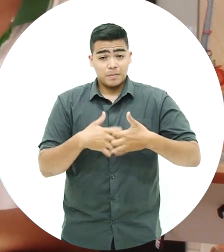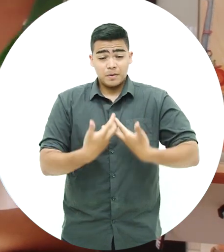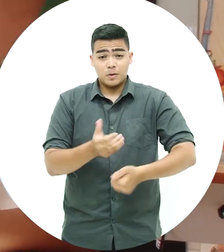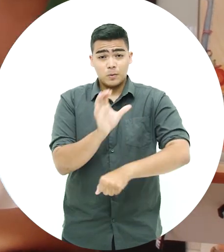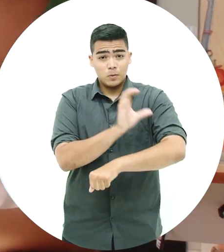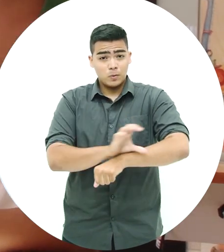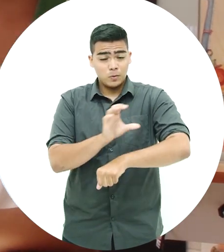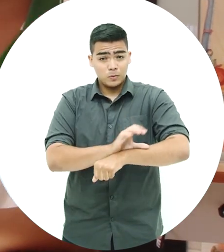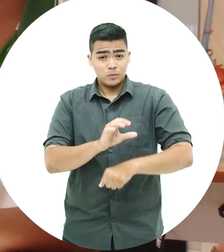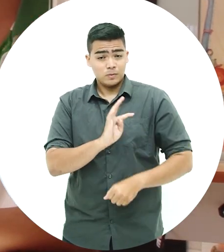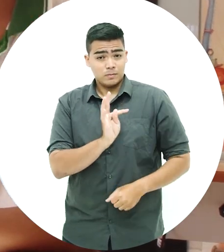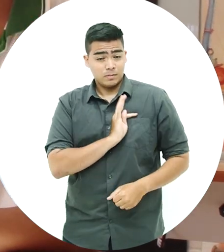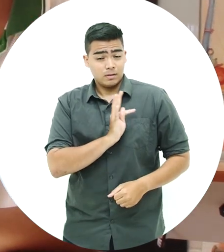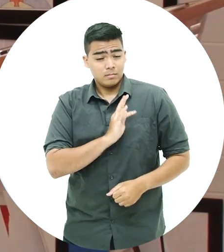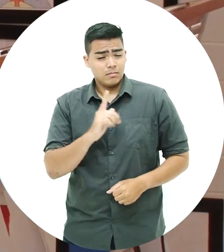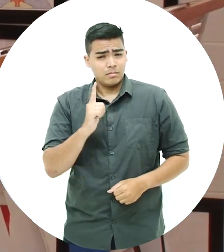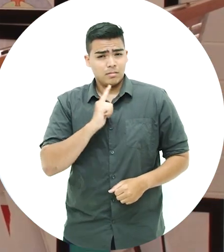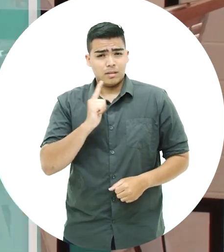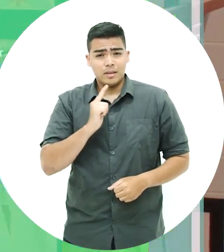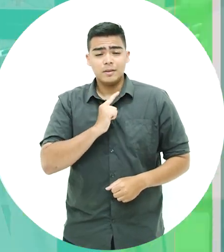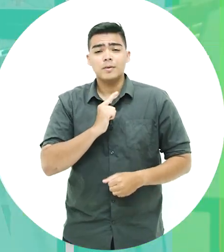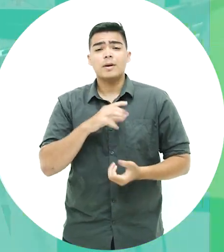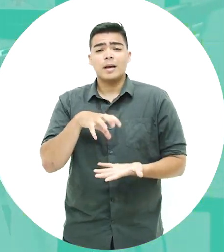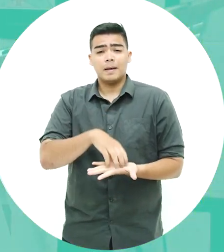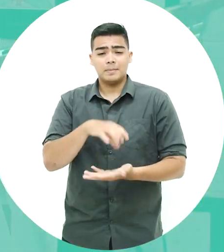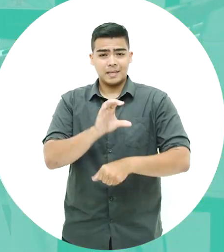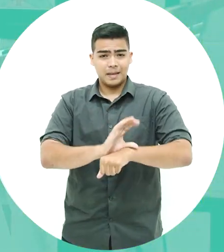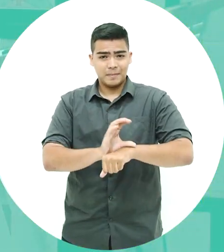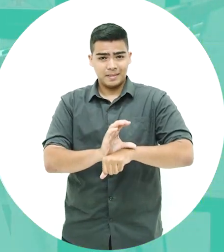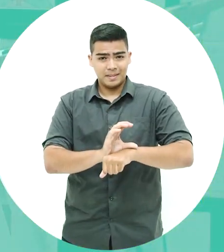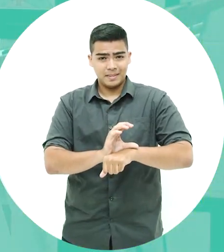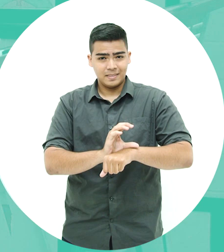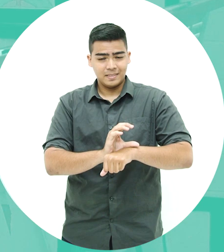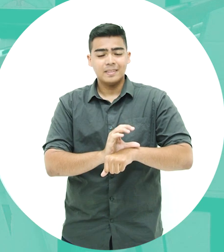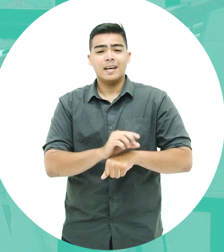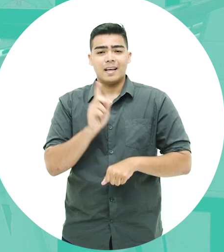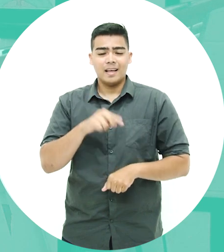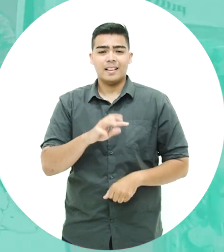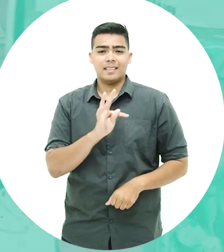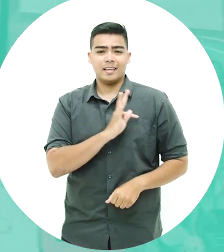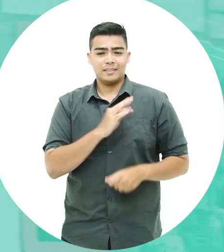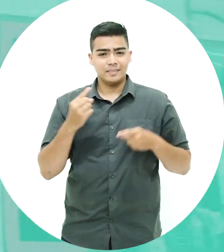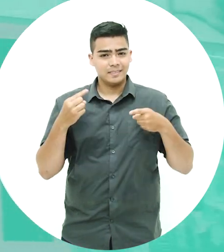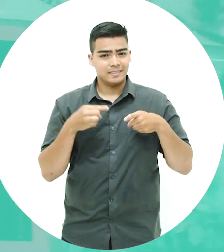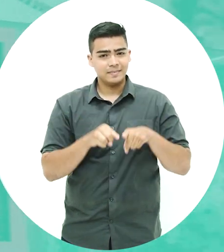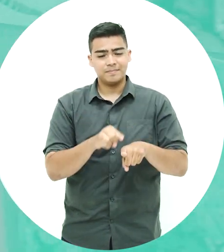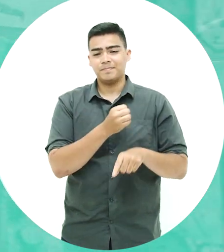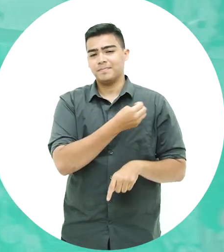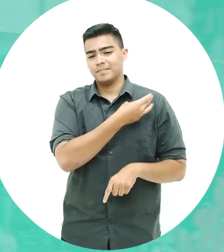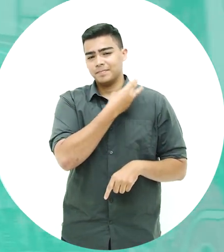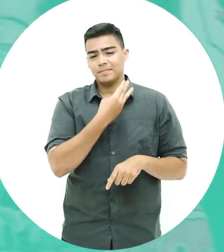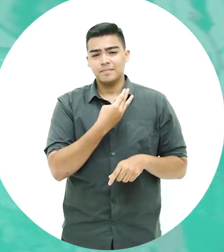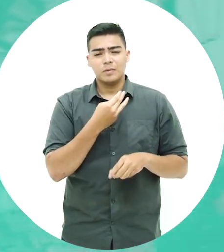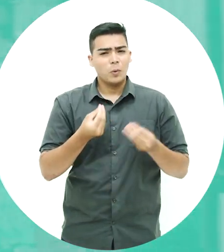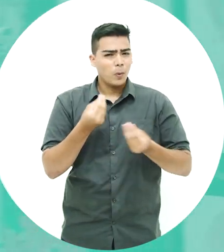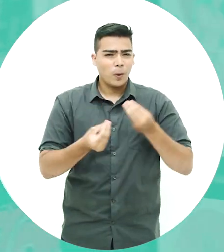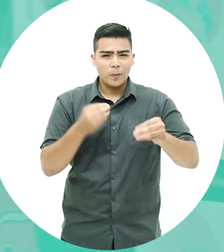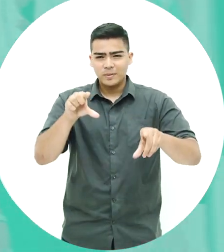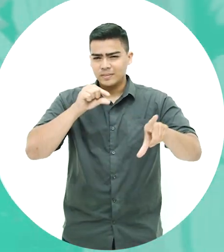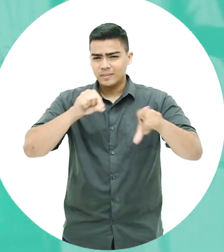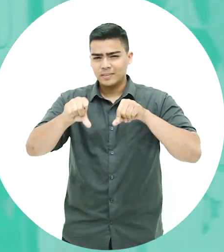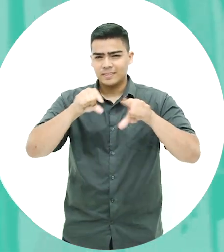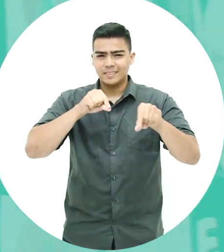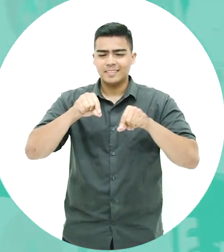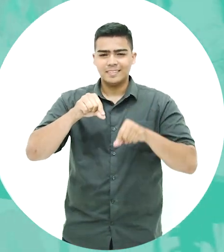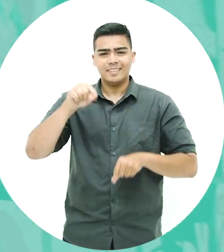No IFPB, o curso técnico em multimídia é ofertado pelo Campus Cabedelo, na modalidade Técnico Integrado, e a seleção